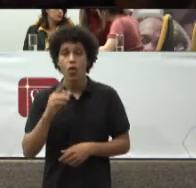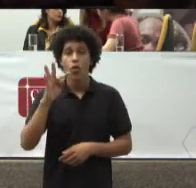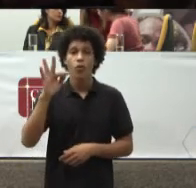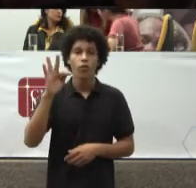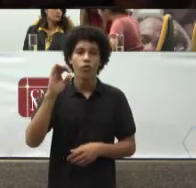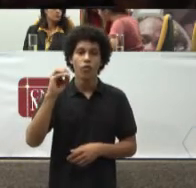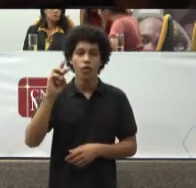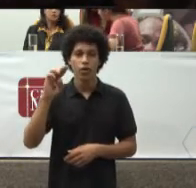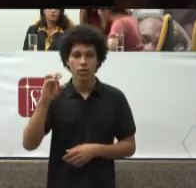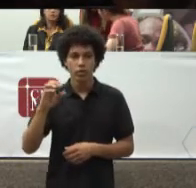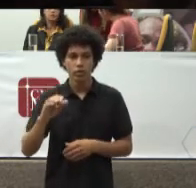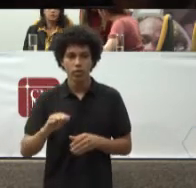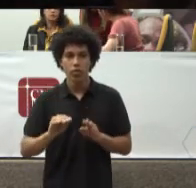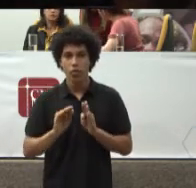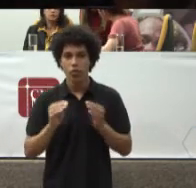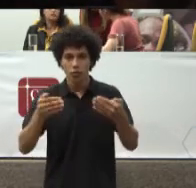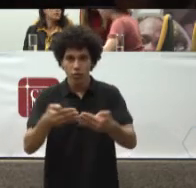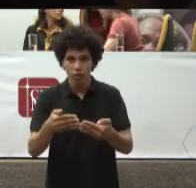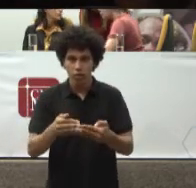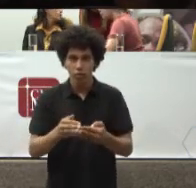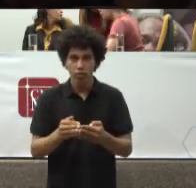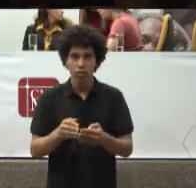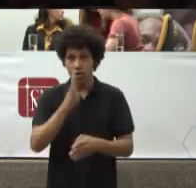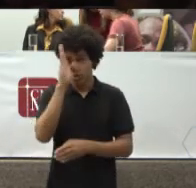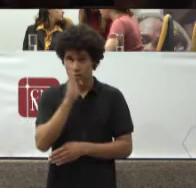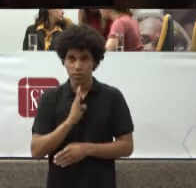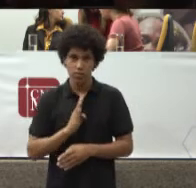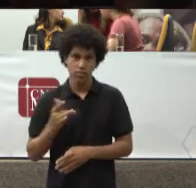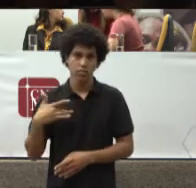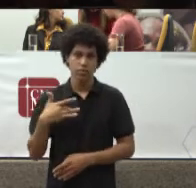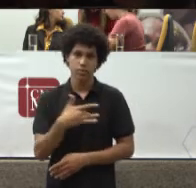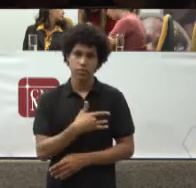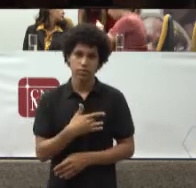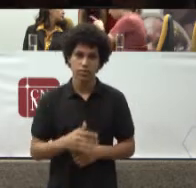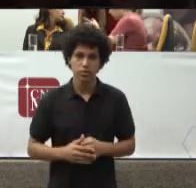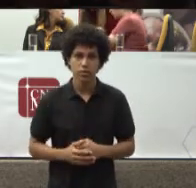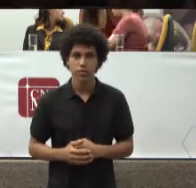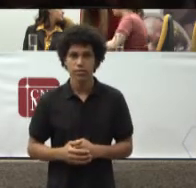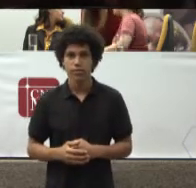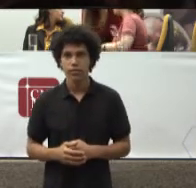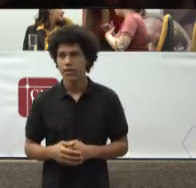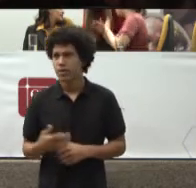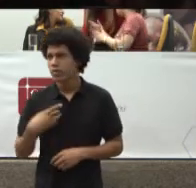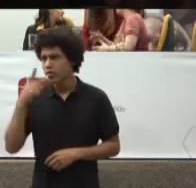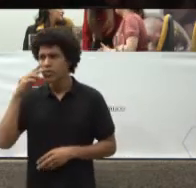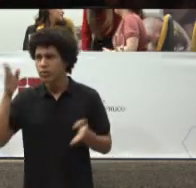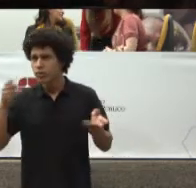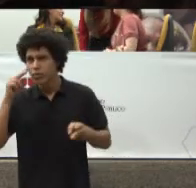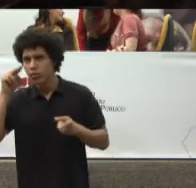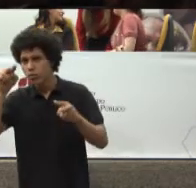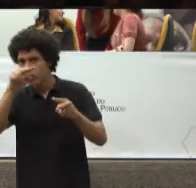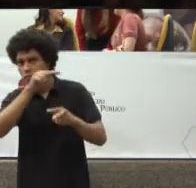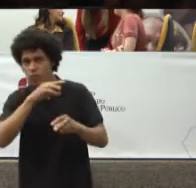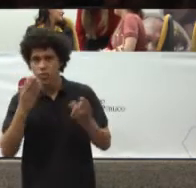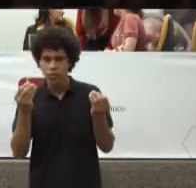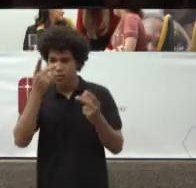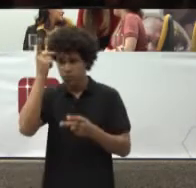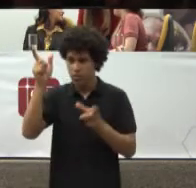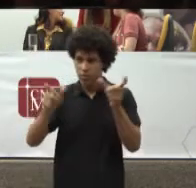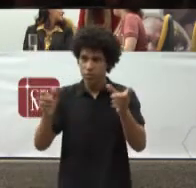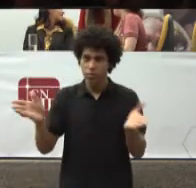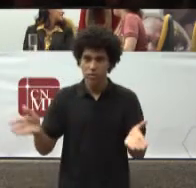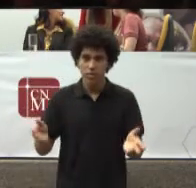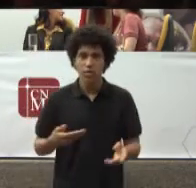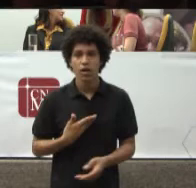saúde Em que vários Aqui eu vejo A Isabel E são tantos E tantas Aqui presentes Colegas Foram